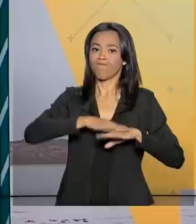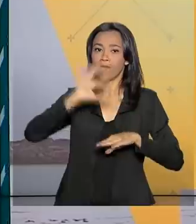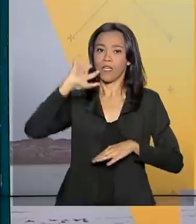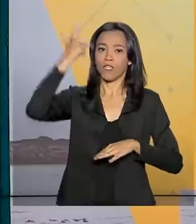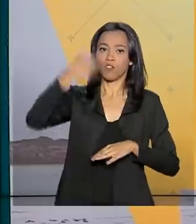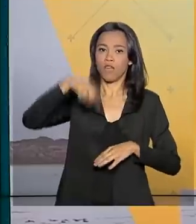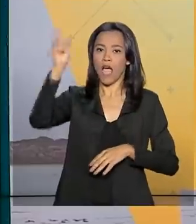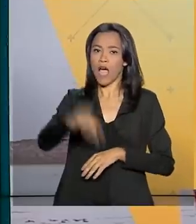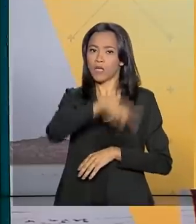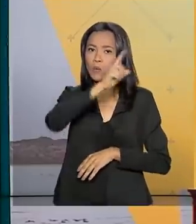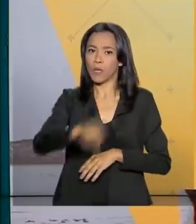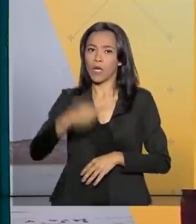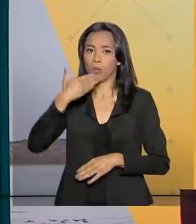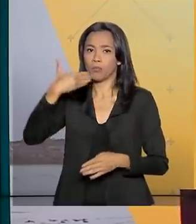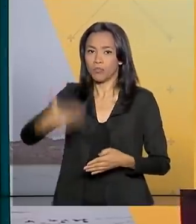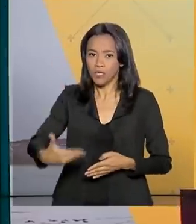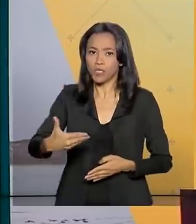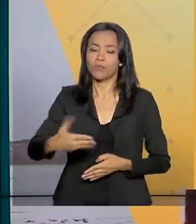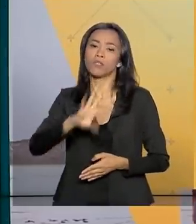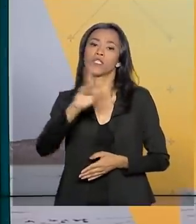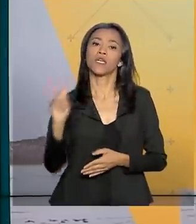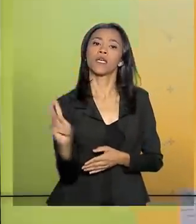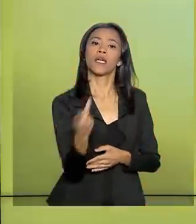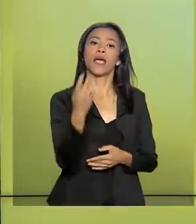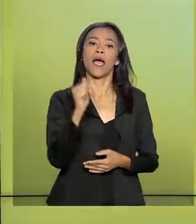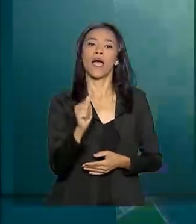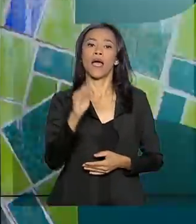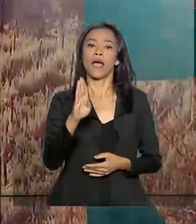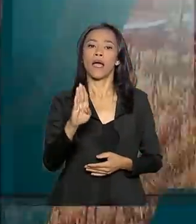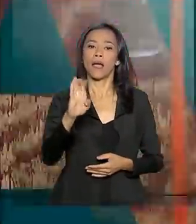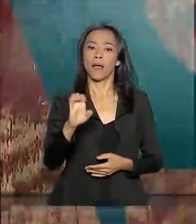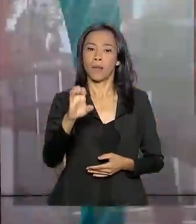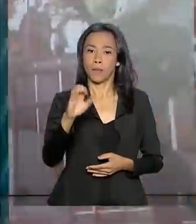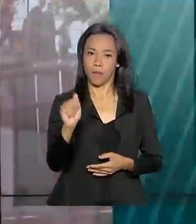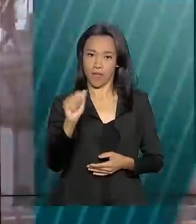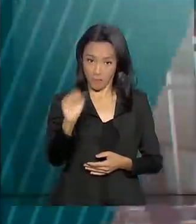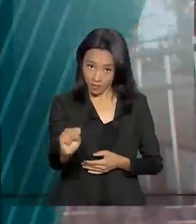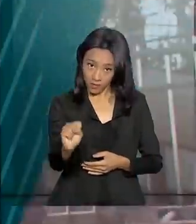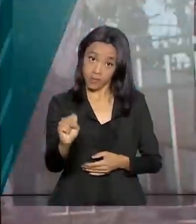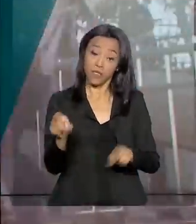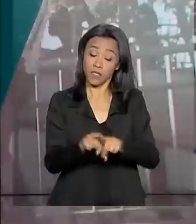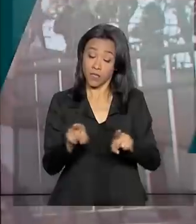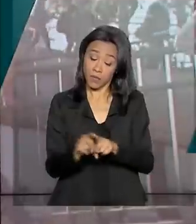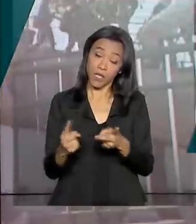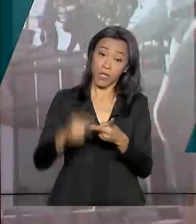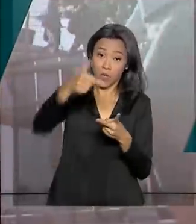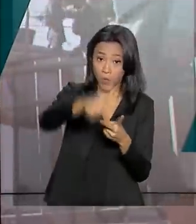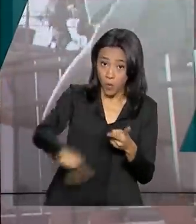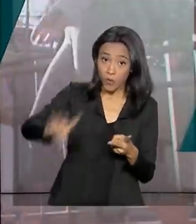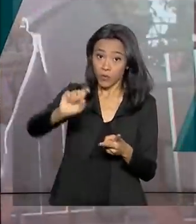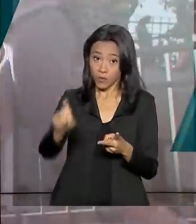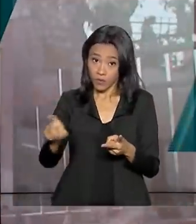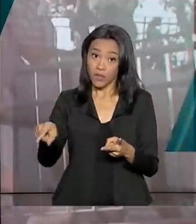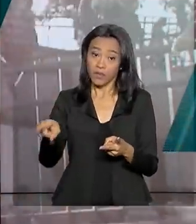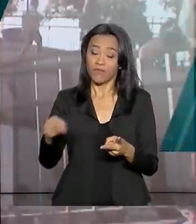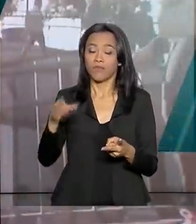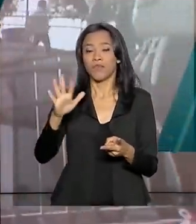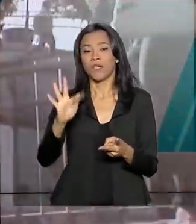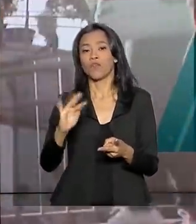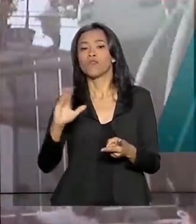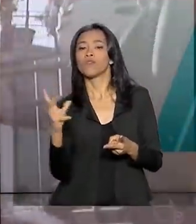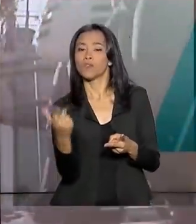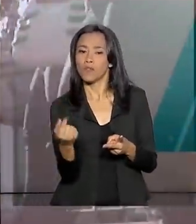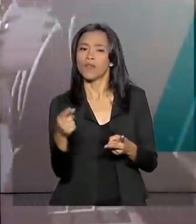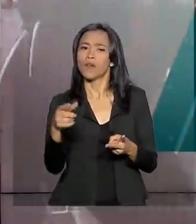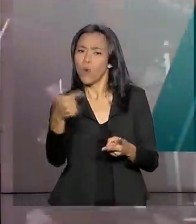anulação do habeas corpus do ex-presidente e também de João Batista de Lima Filho, o coronel Lima. Michel Temer é acusado de crime